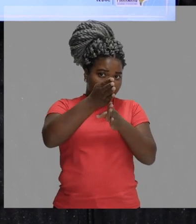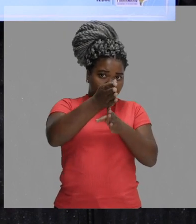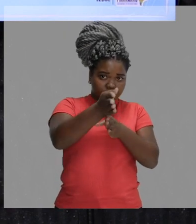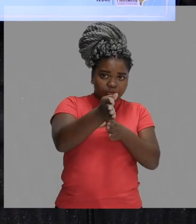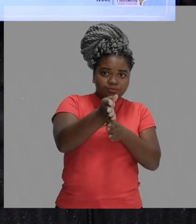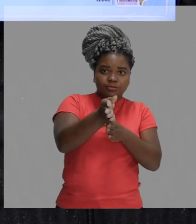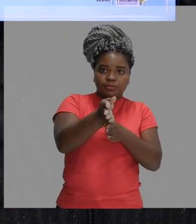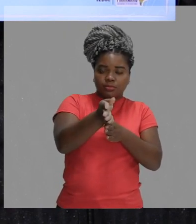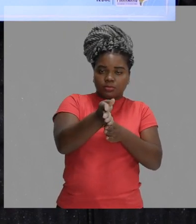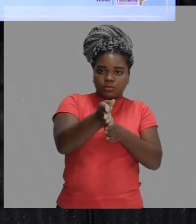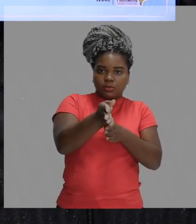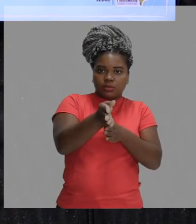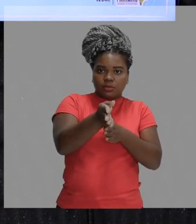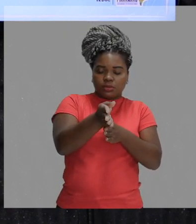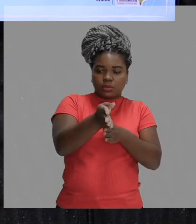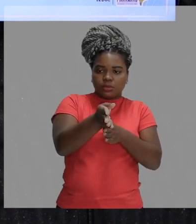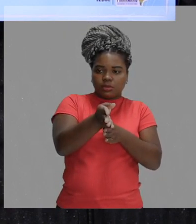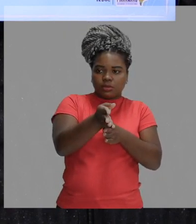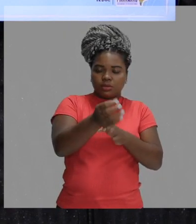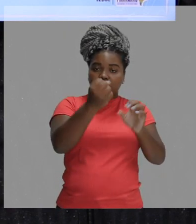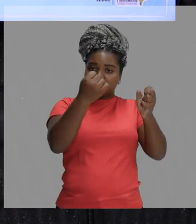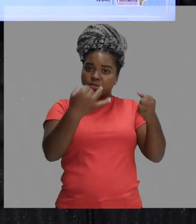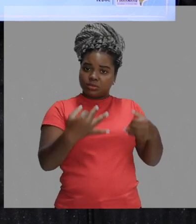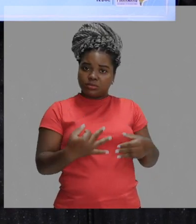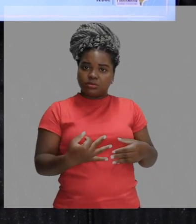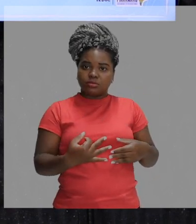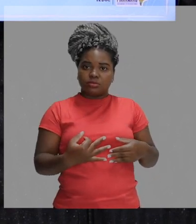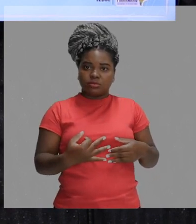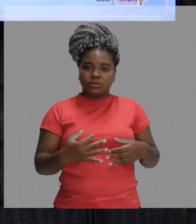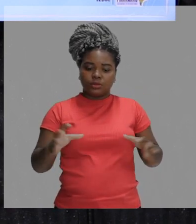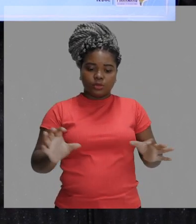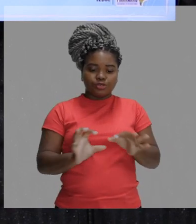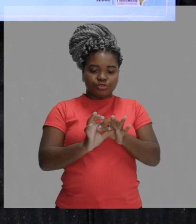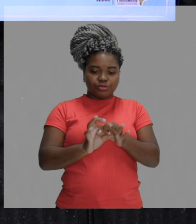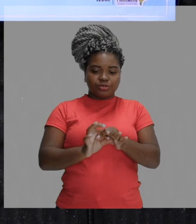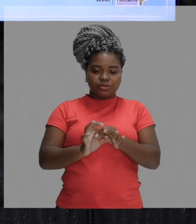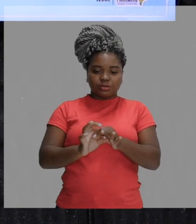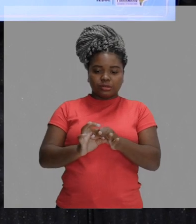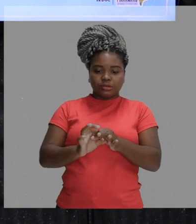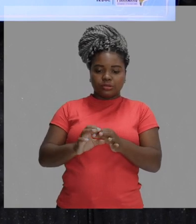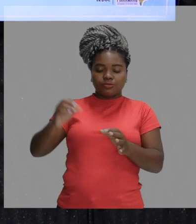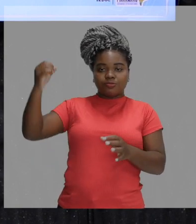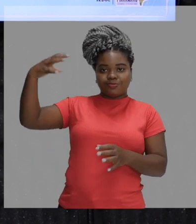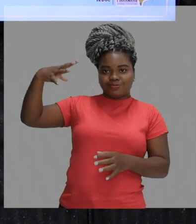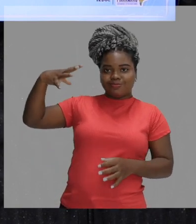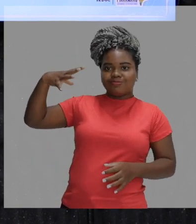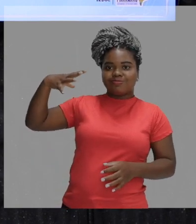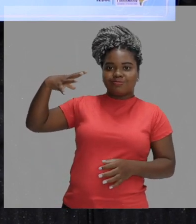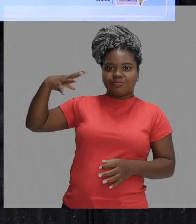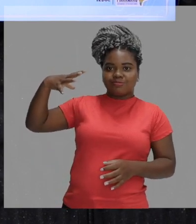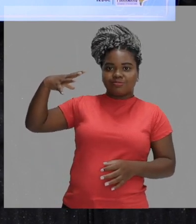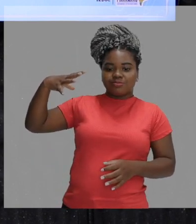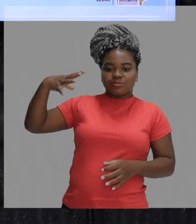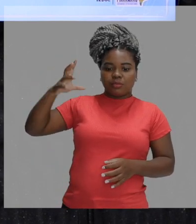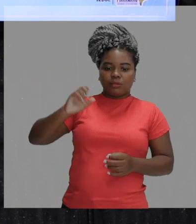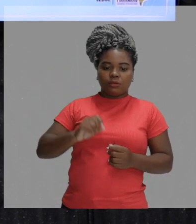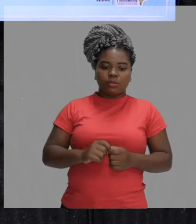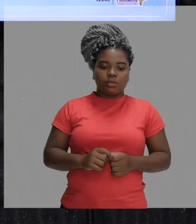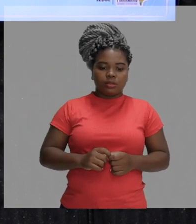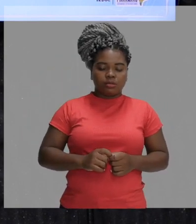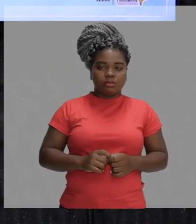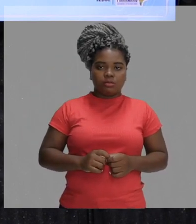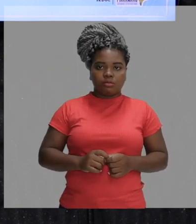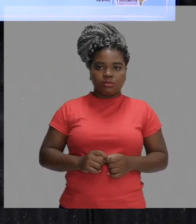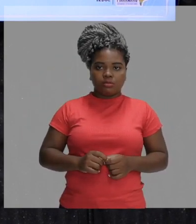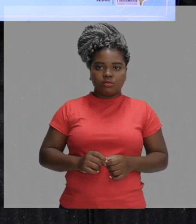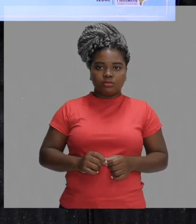propagação retilinha. Ele está falando sobre cruzamento de raios luminosos. Então, o princípio da propagação retilinha da luz é aquele